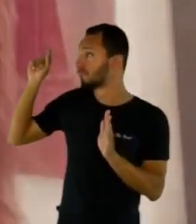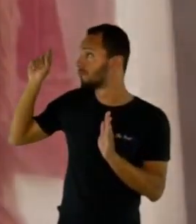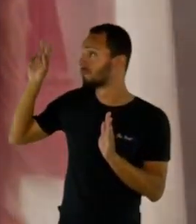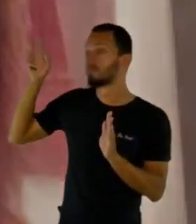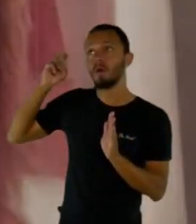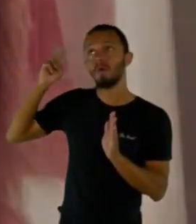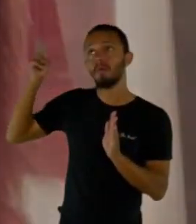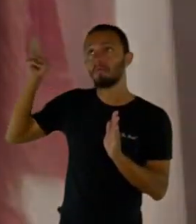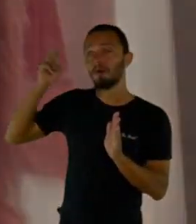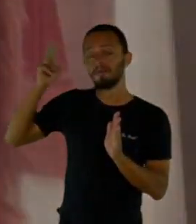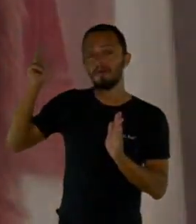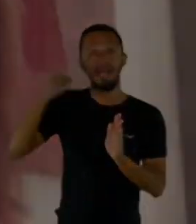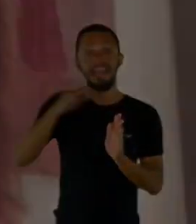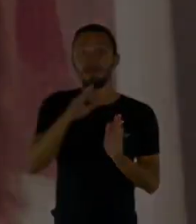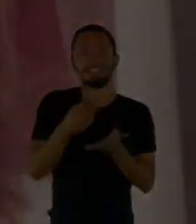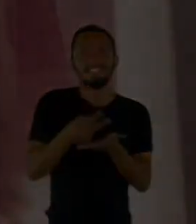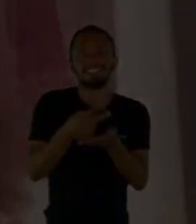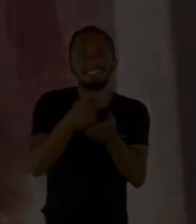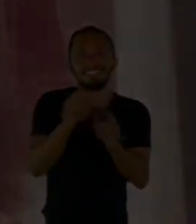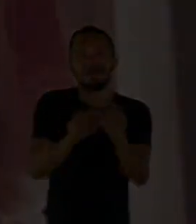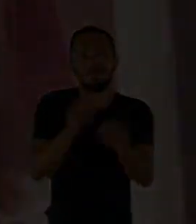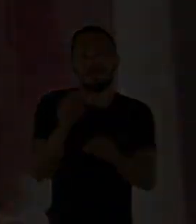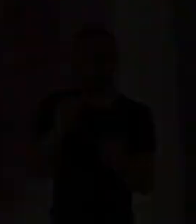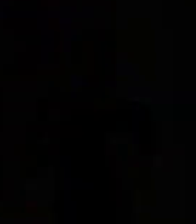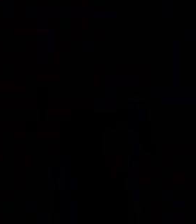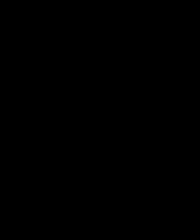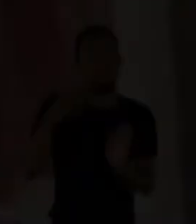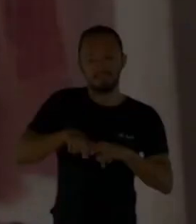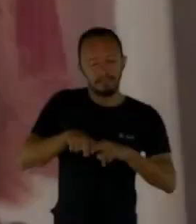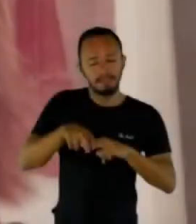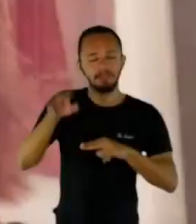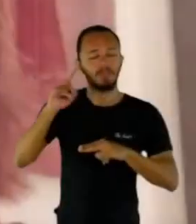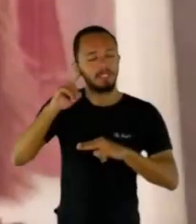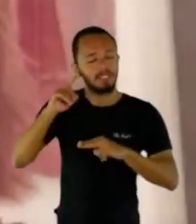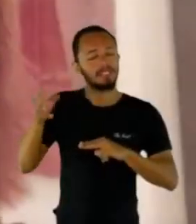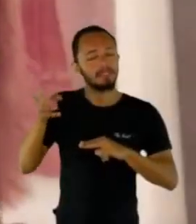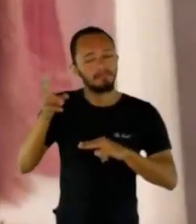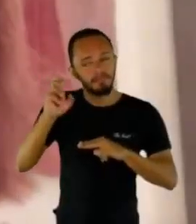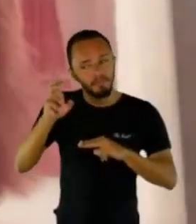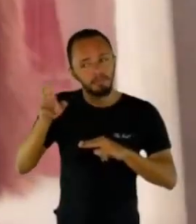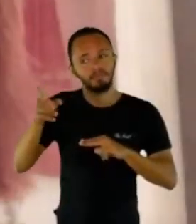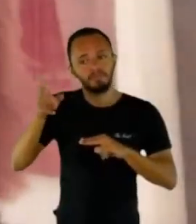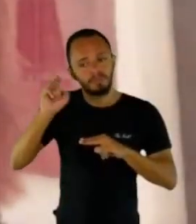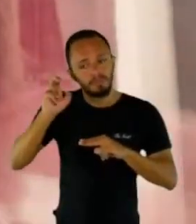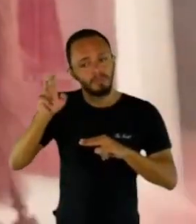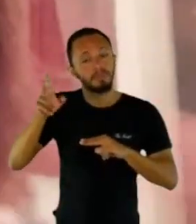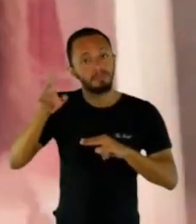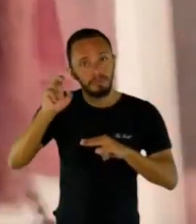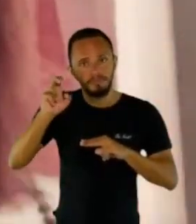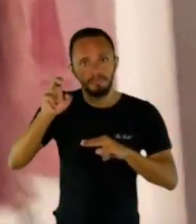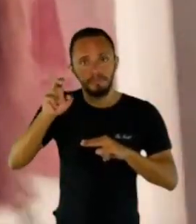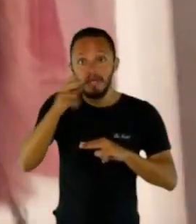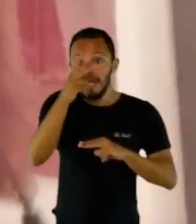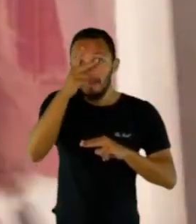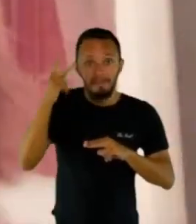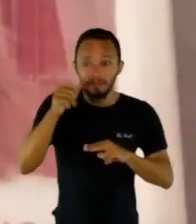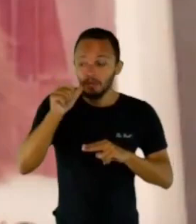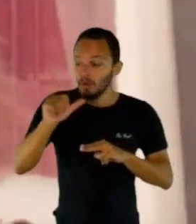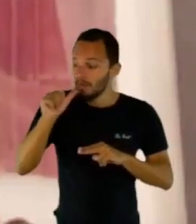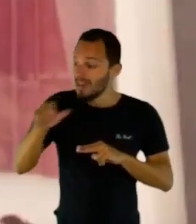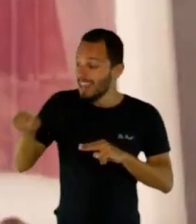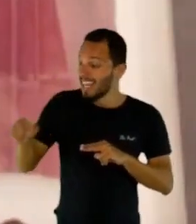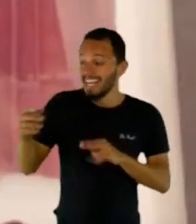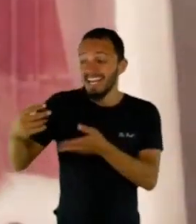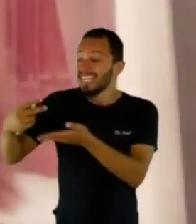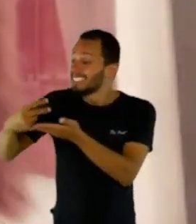Tem uma senhora que criou a minha mãe, a Ia, ela sempre me contou muita história. Então, alguma coisa que ela me contava,